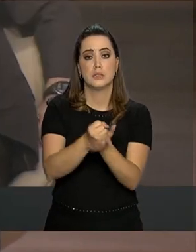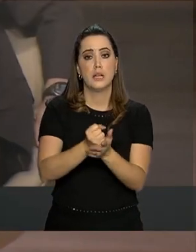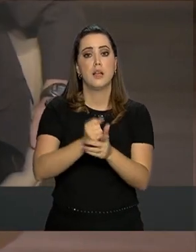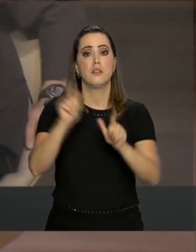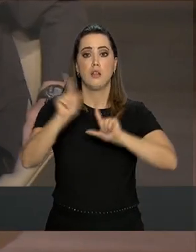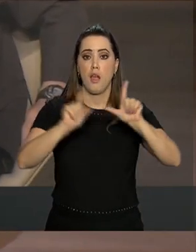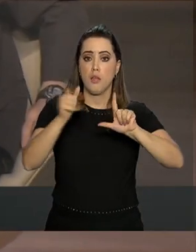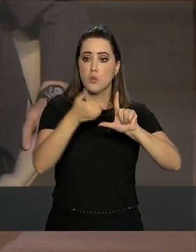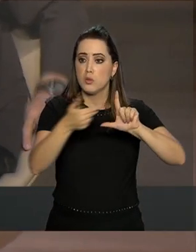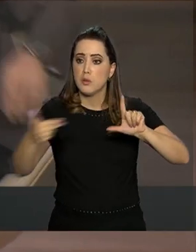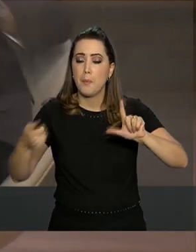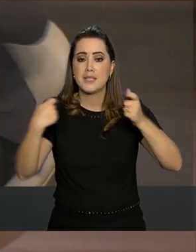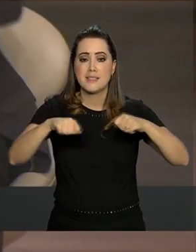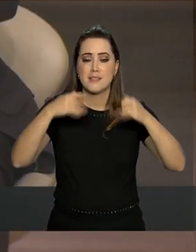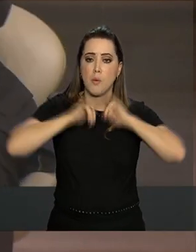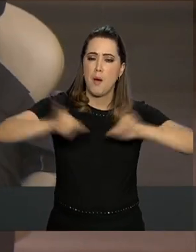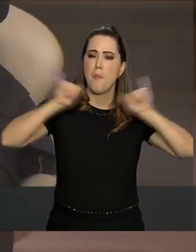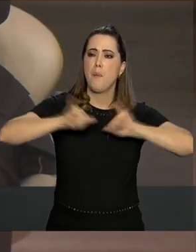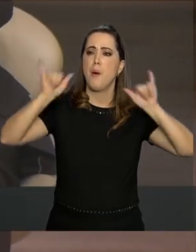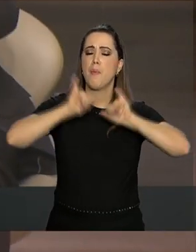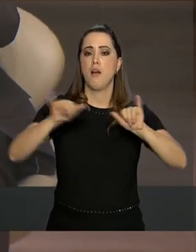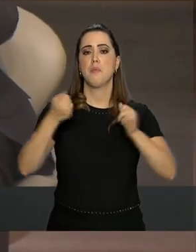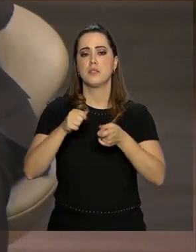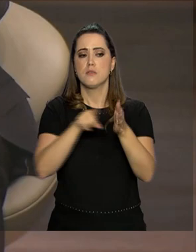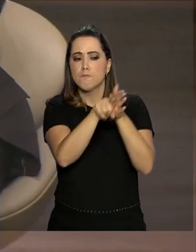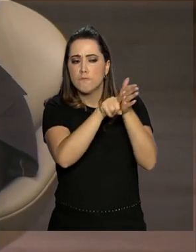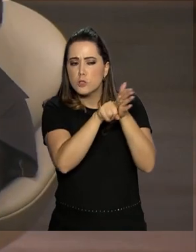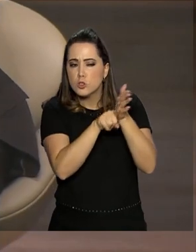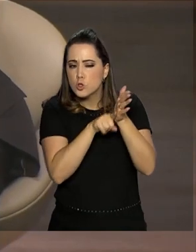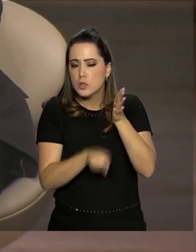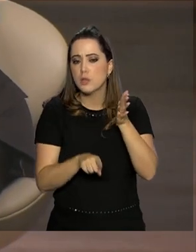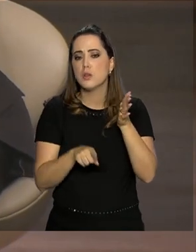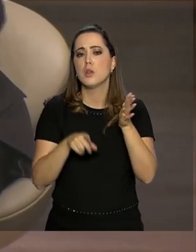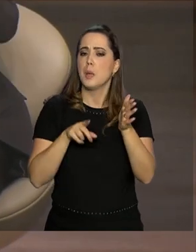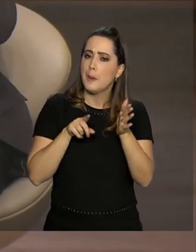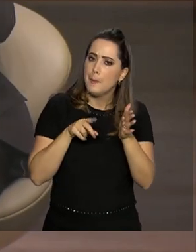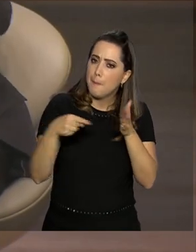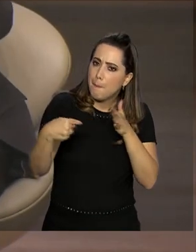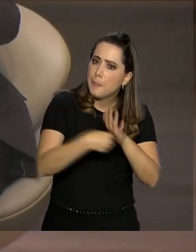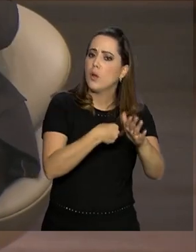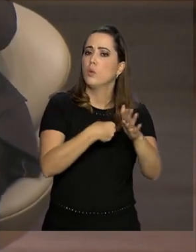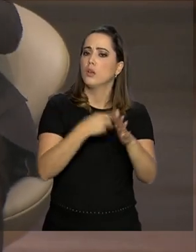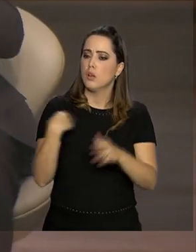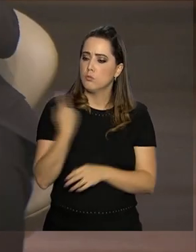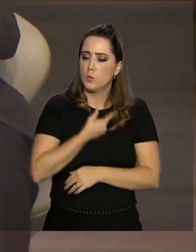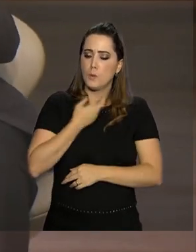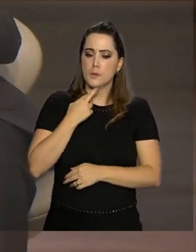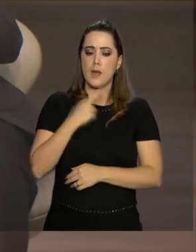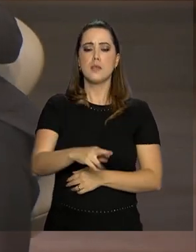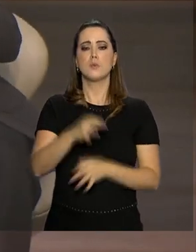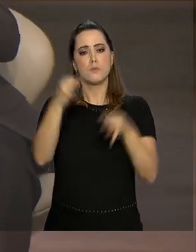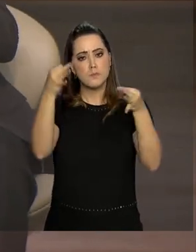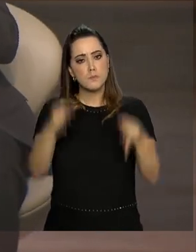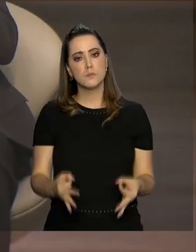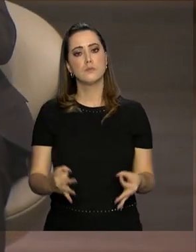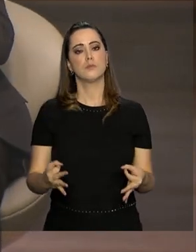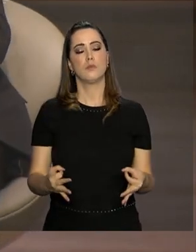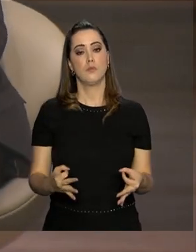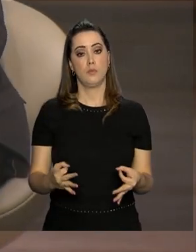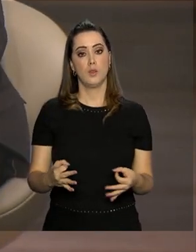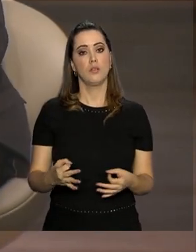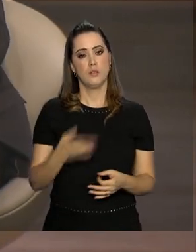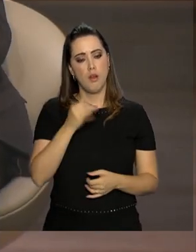divulgar isso. A imprensa tem que ser investigativa e inquirir, perguntar, e nós temos a obrigação de responder,